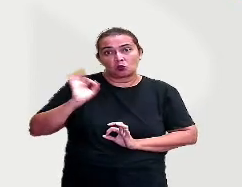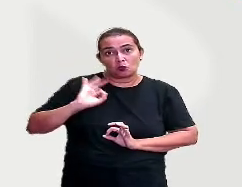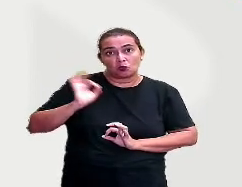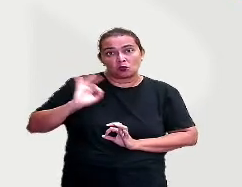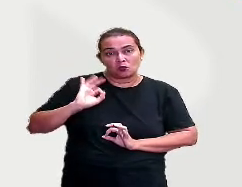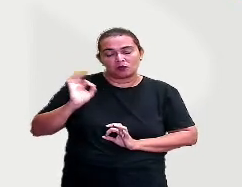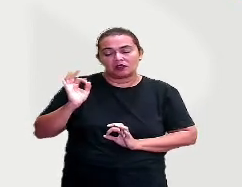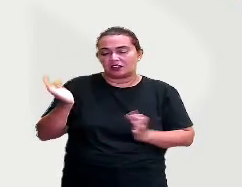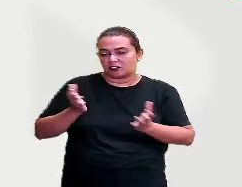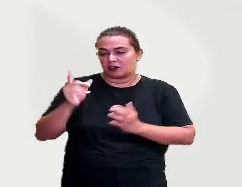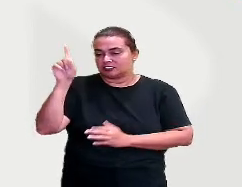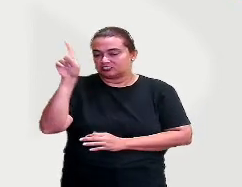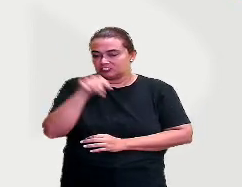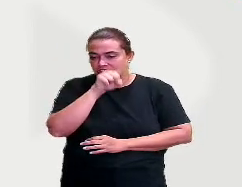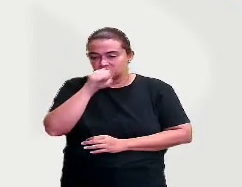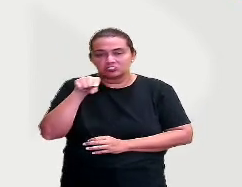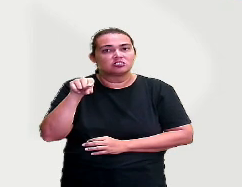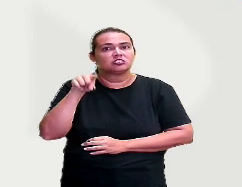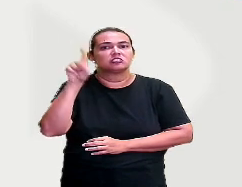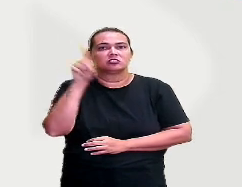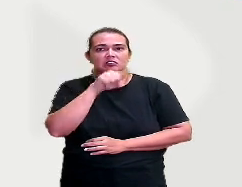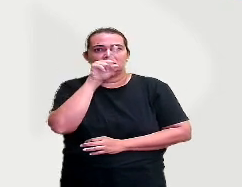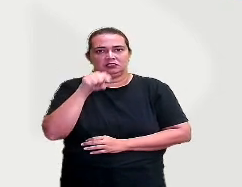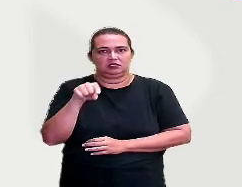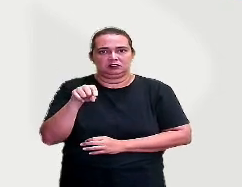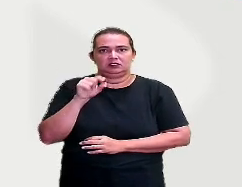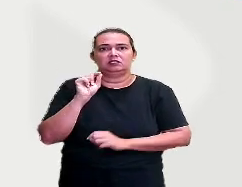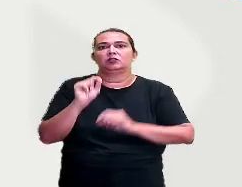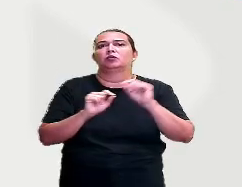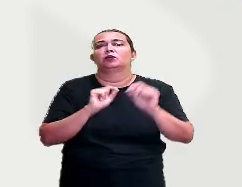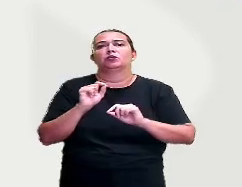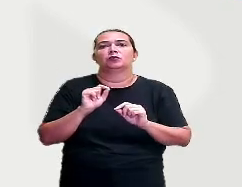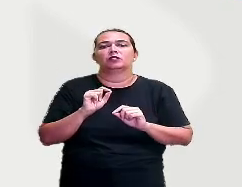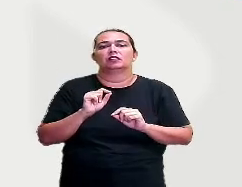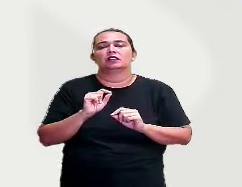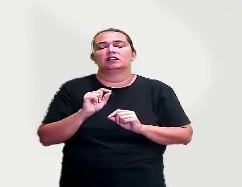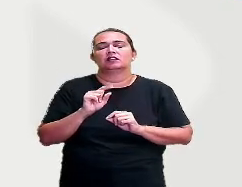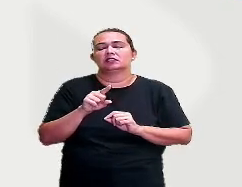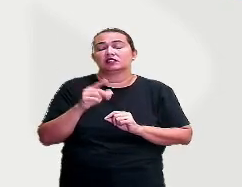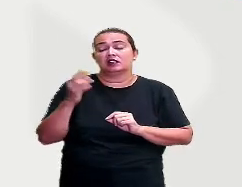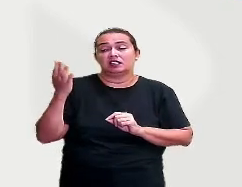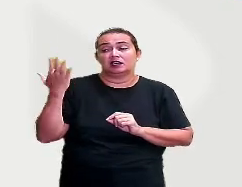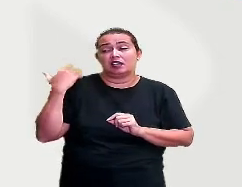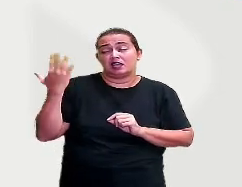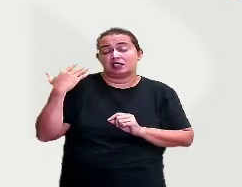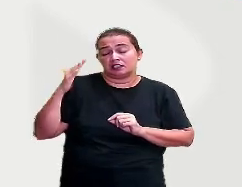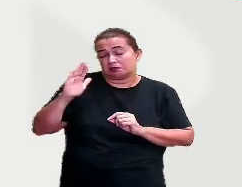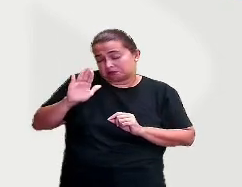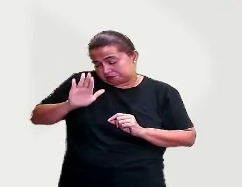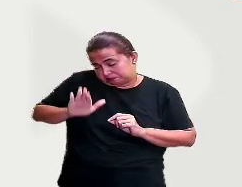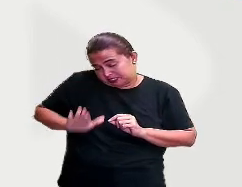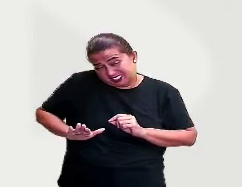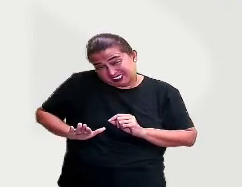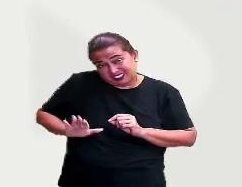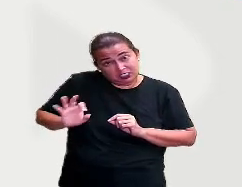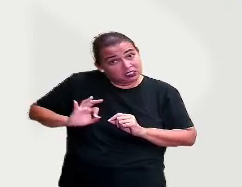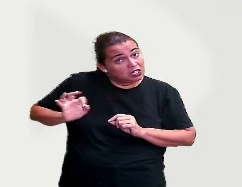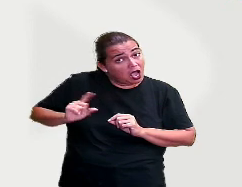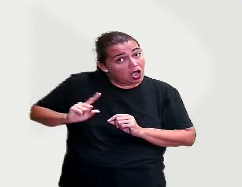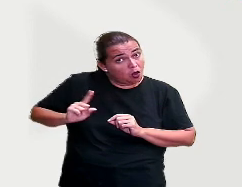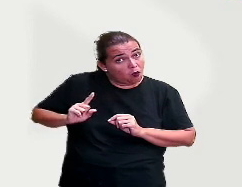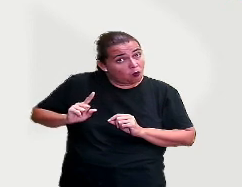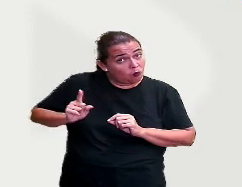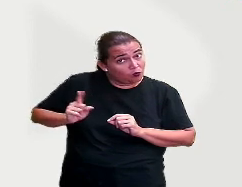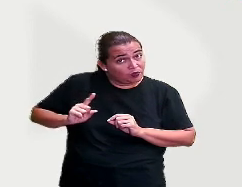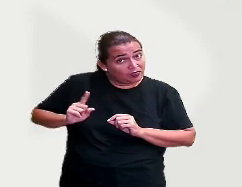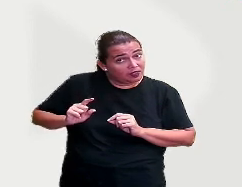um X, tá certo? Sobre o que é que você não fazia quando você era bem pequeno. A gente marca um X, o que você